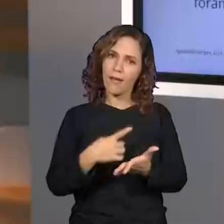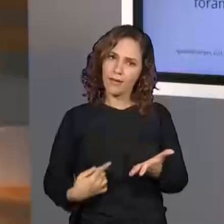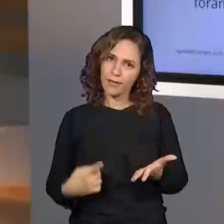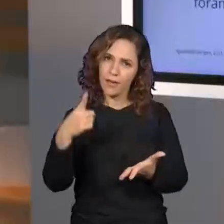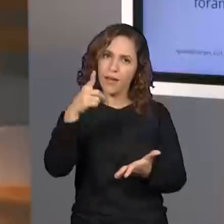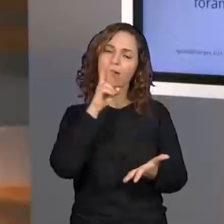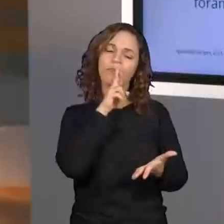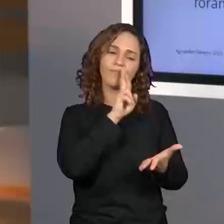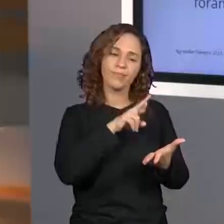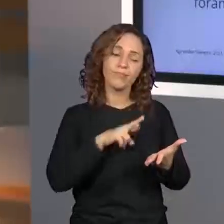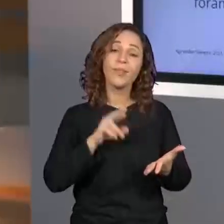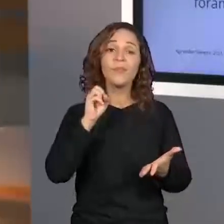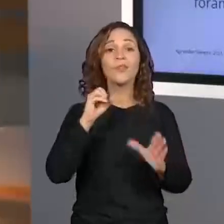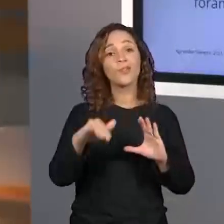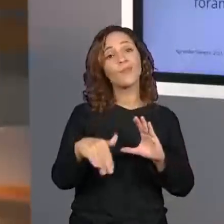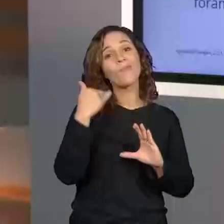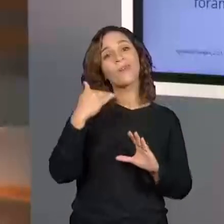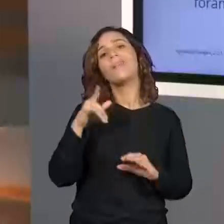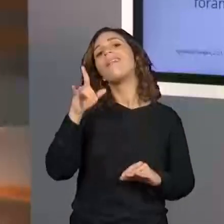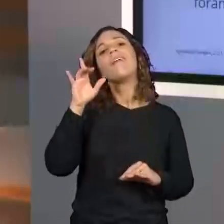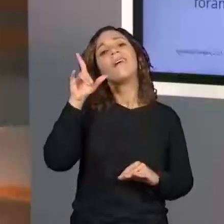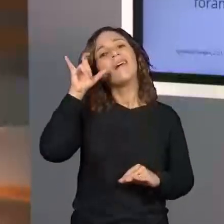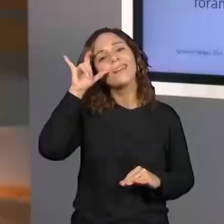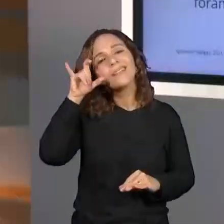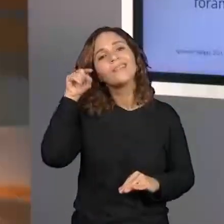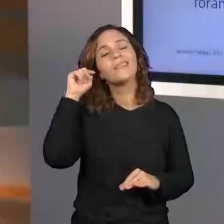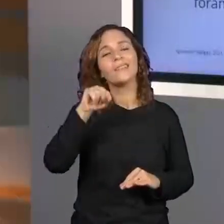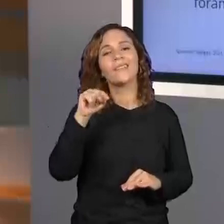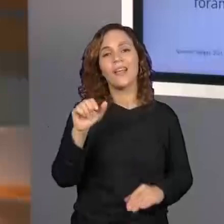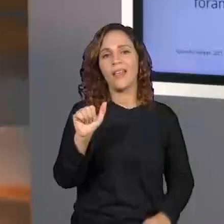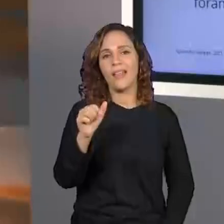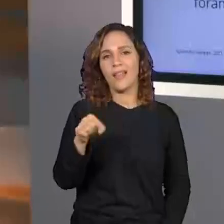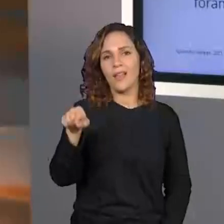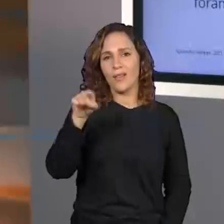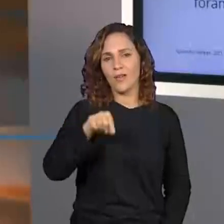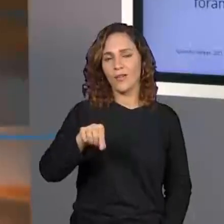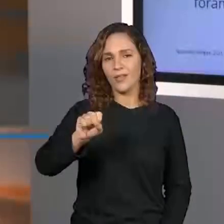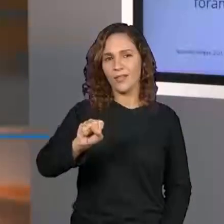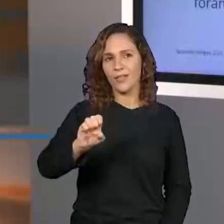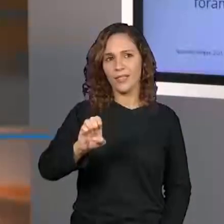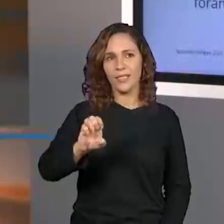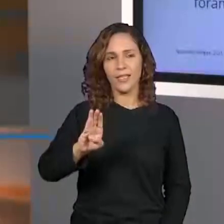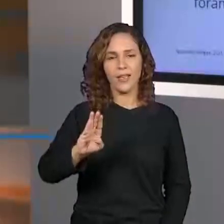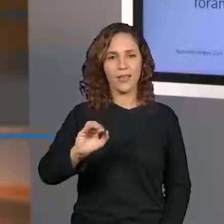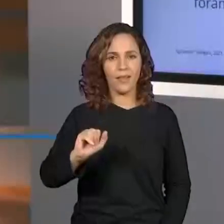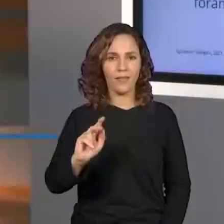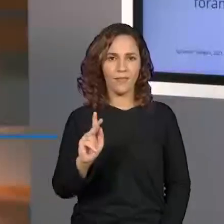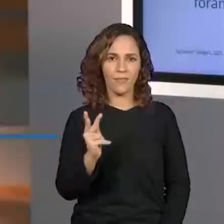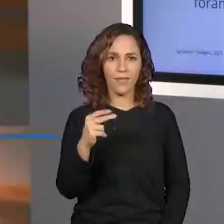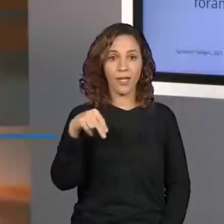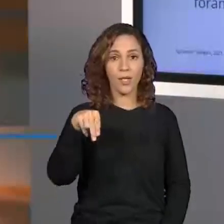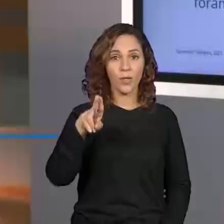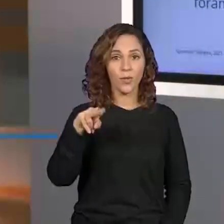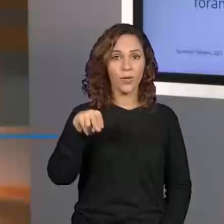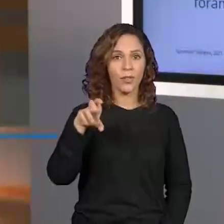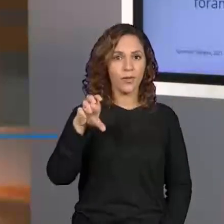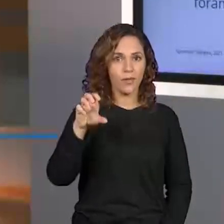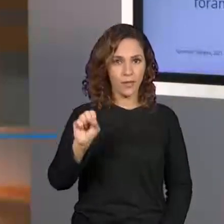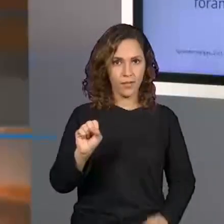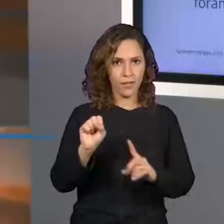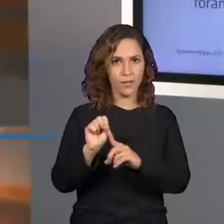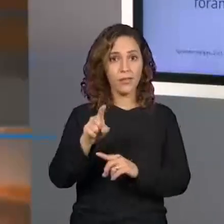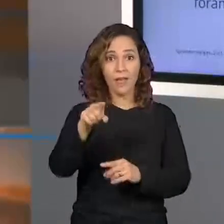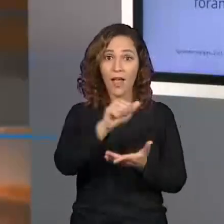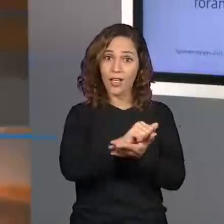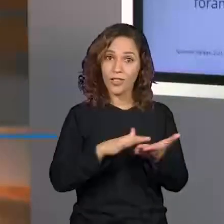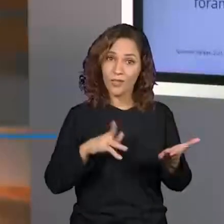nas redes sociais para me ver se você fez o exercício, hein? Arroba Sebanones. Faça uma fotografia do exercício aí. Manda